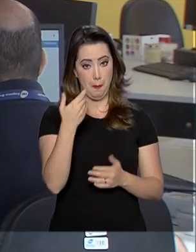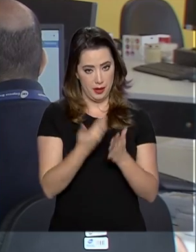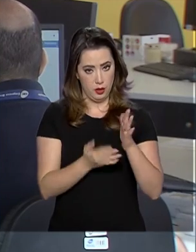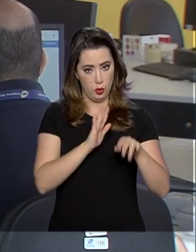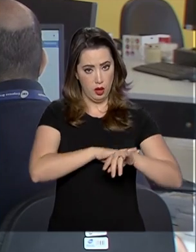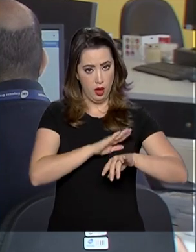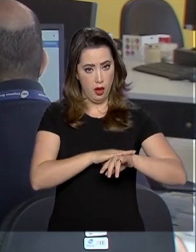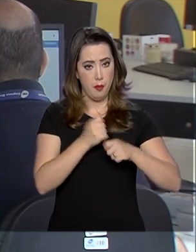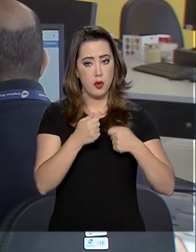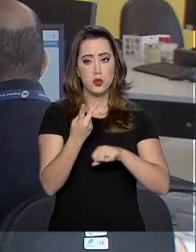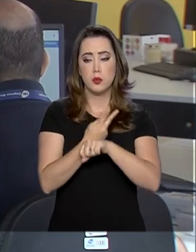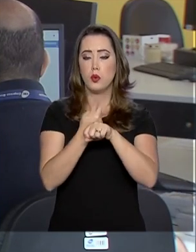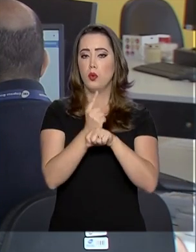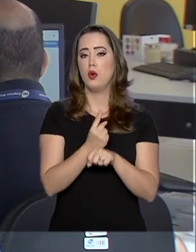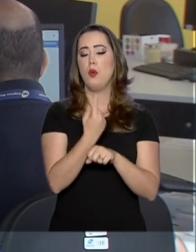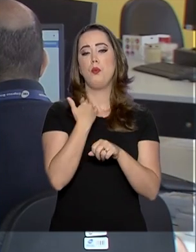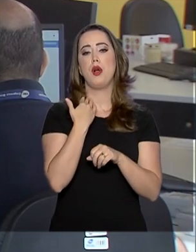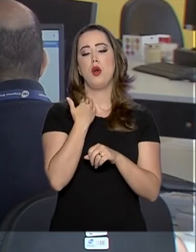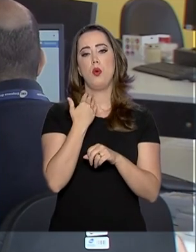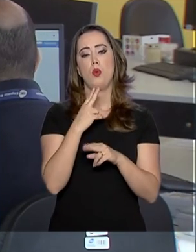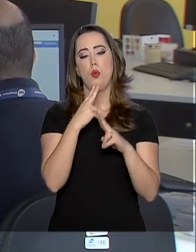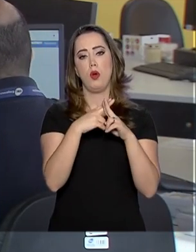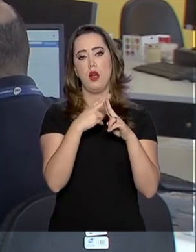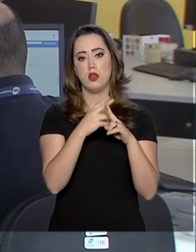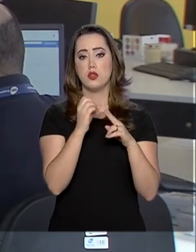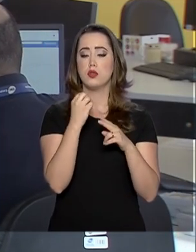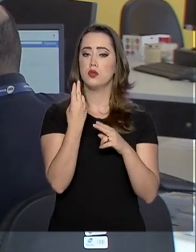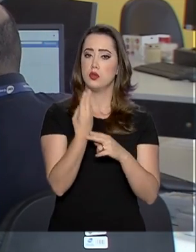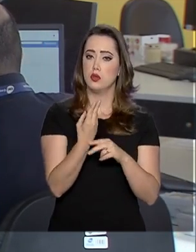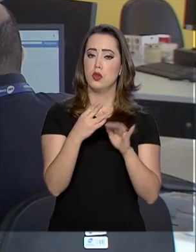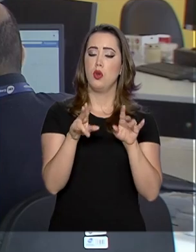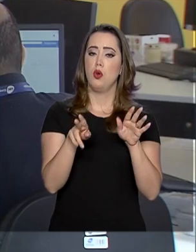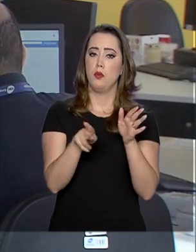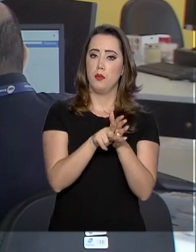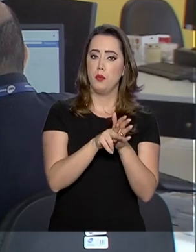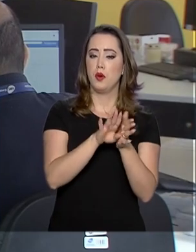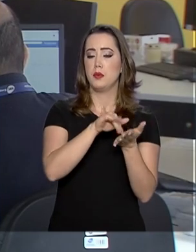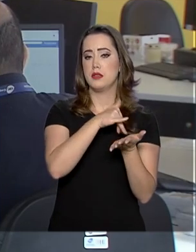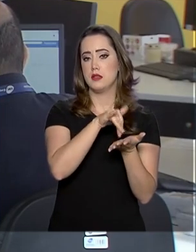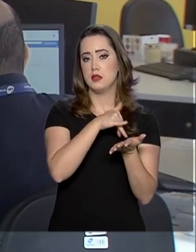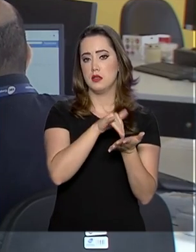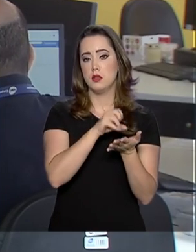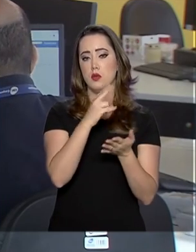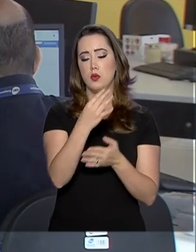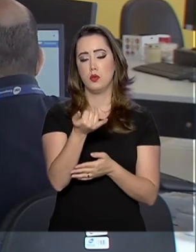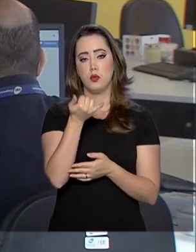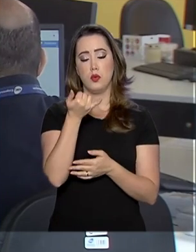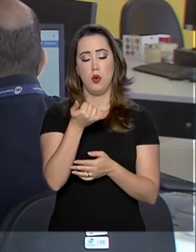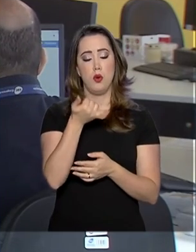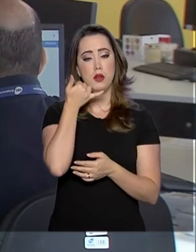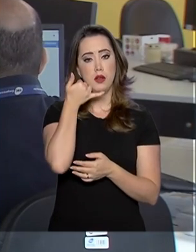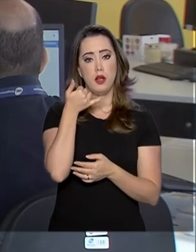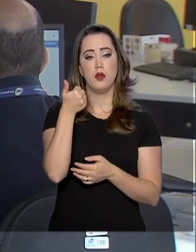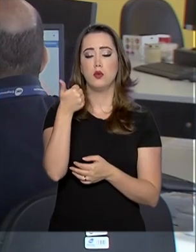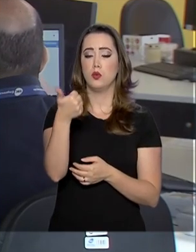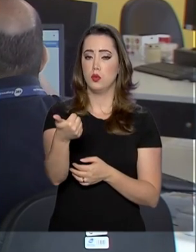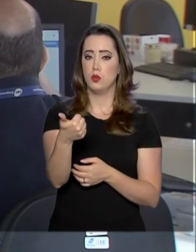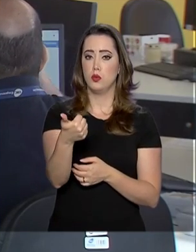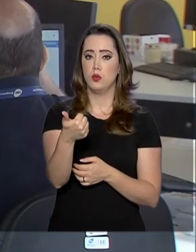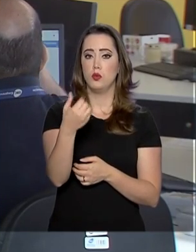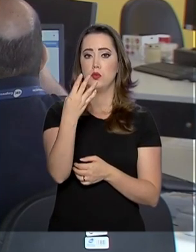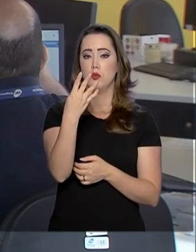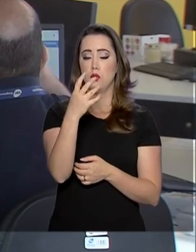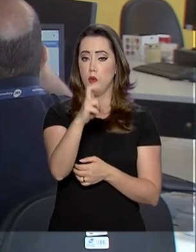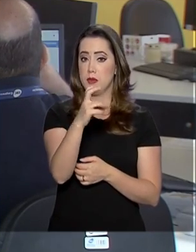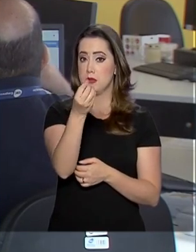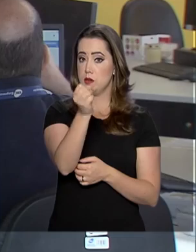buscar orientações em uma das unidades de atendimento da Secretaria do Trabalho ou entrar em contato com a Central de Atendimento no número